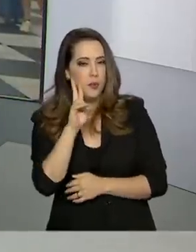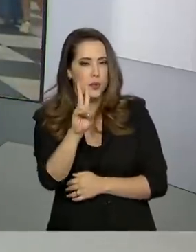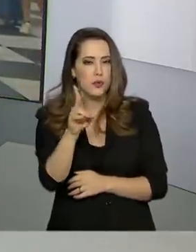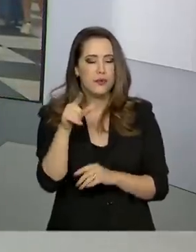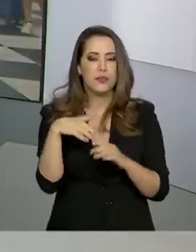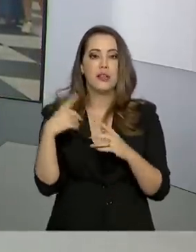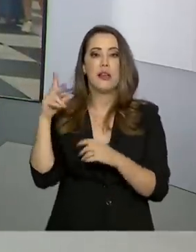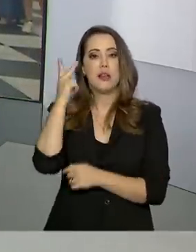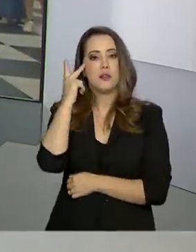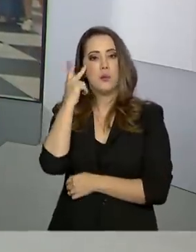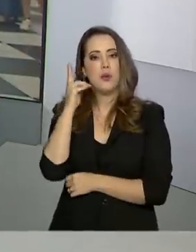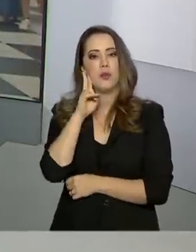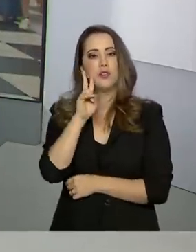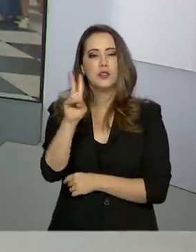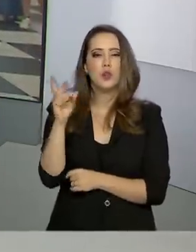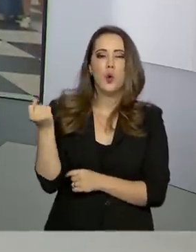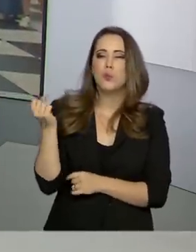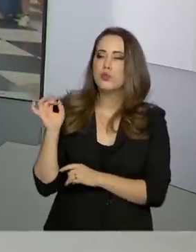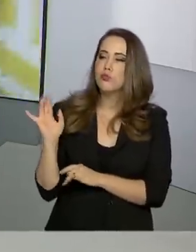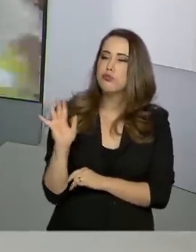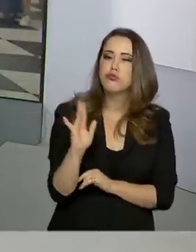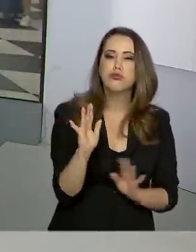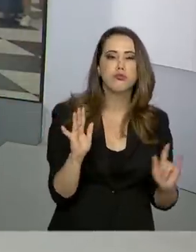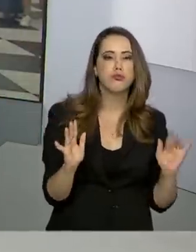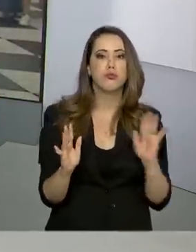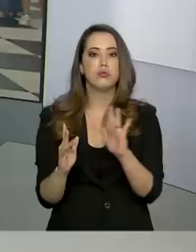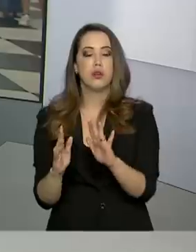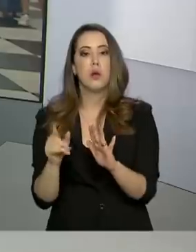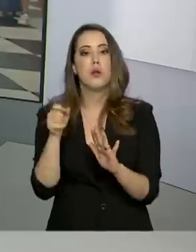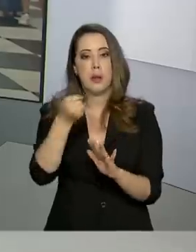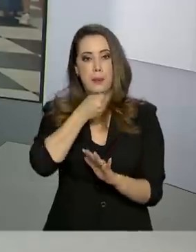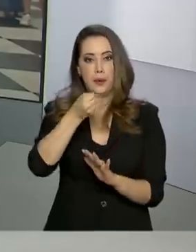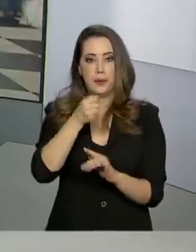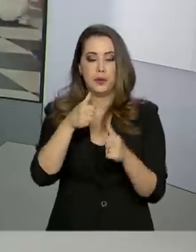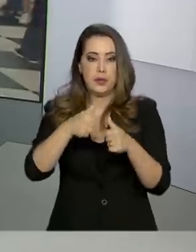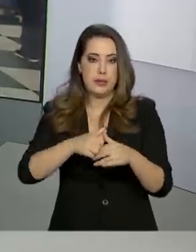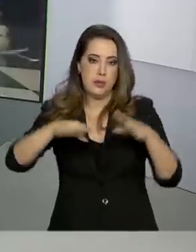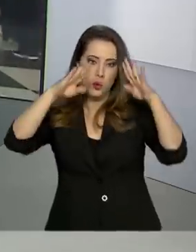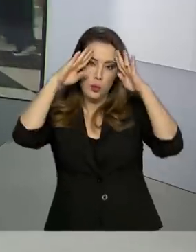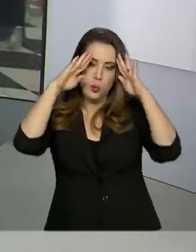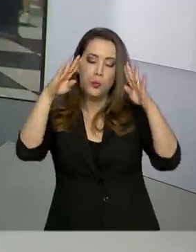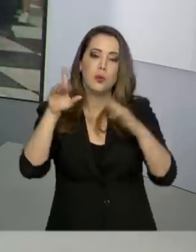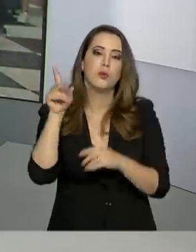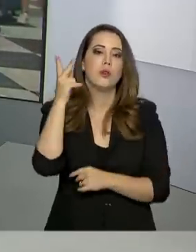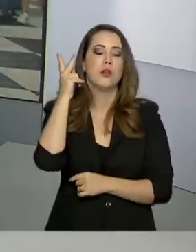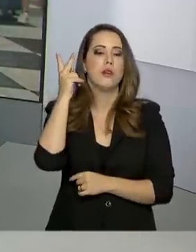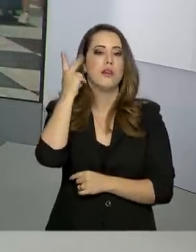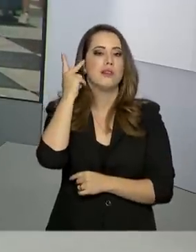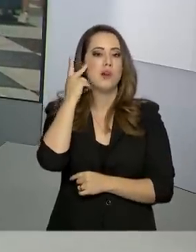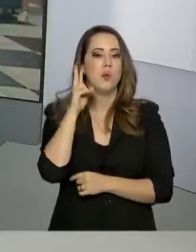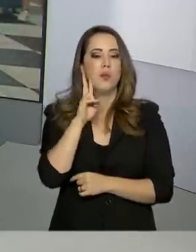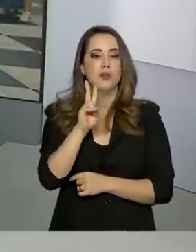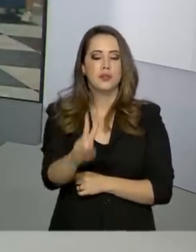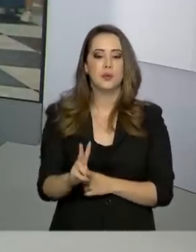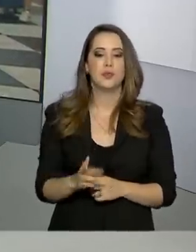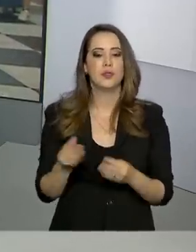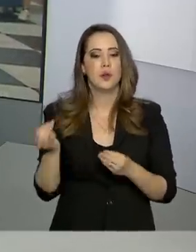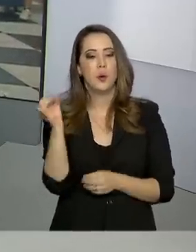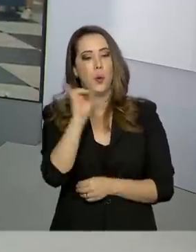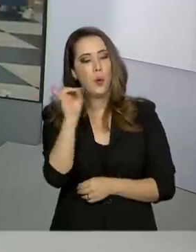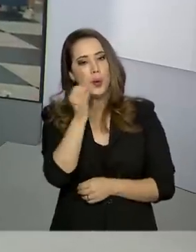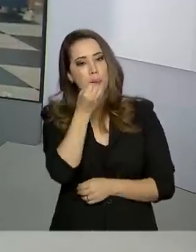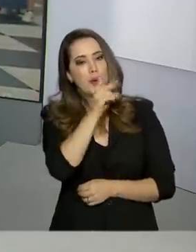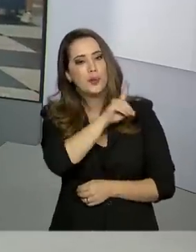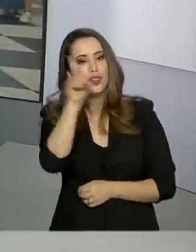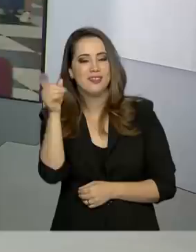a capital paulista saber como está a movimentação. repórter Priscila Kersh está no aeroporto de Congonhas e traz as informações para a gente. Bom dia,